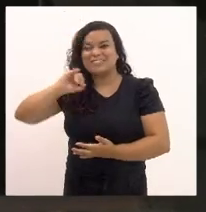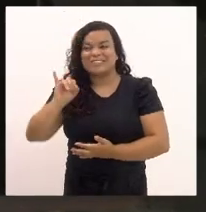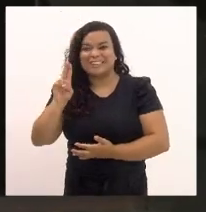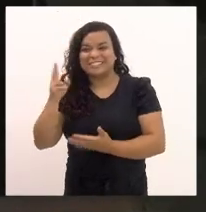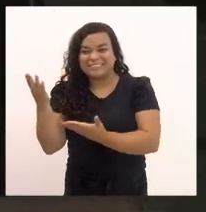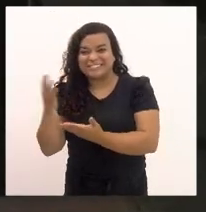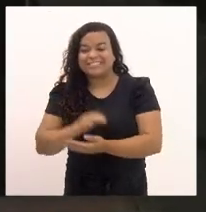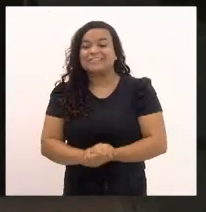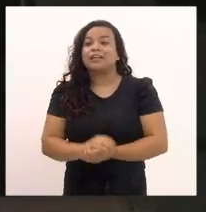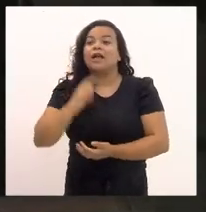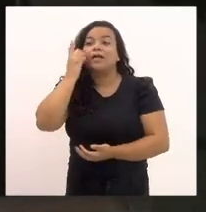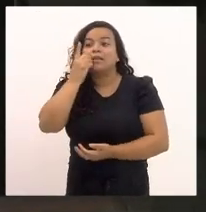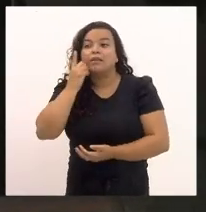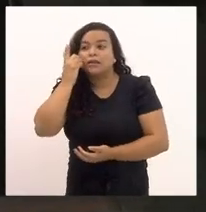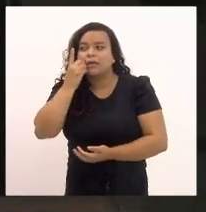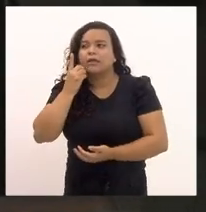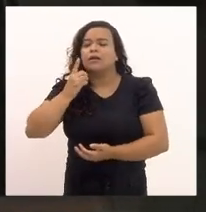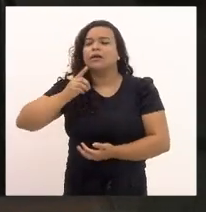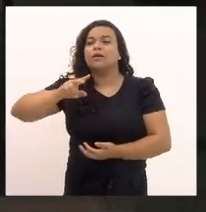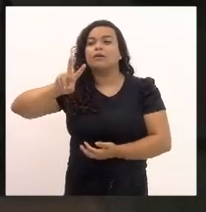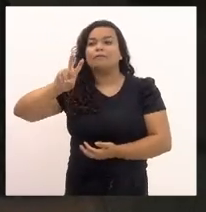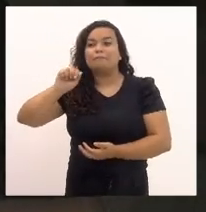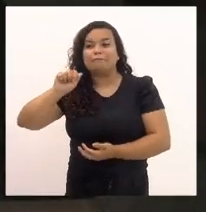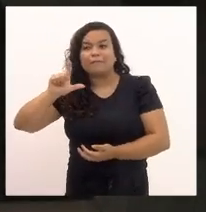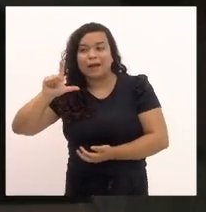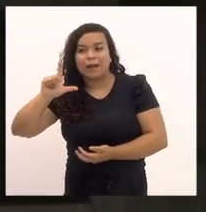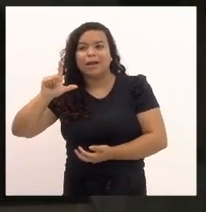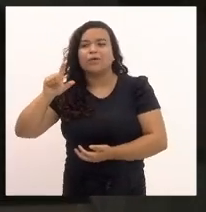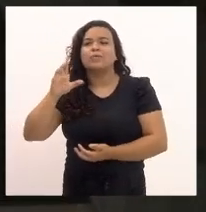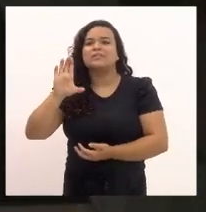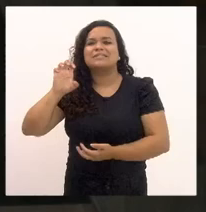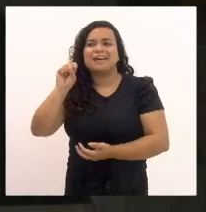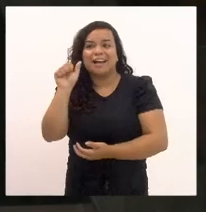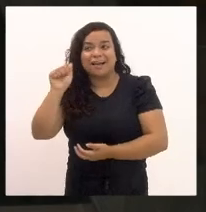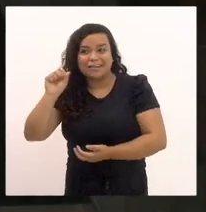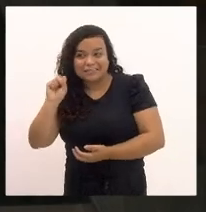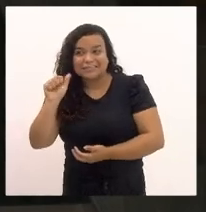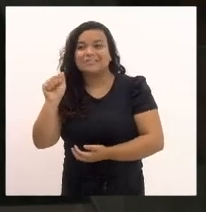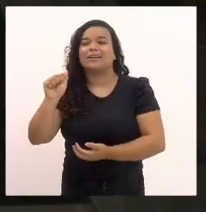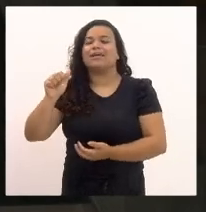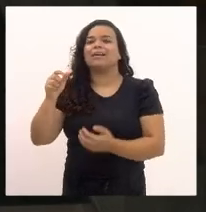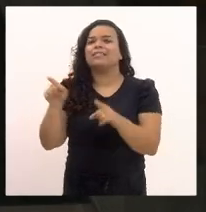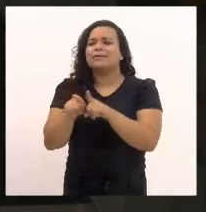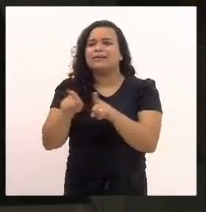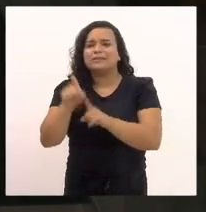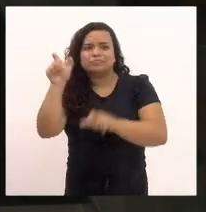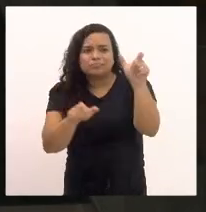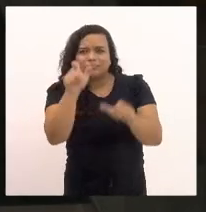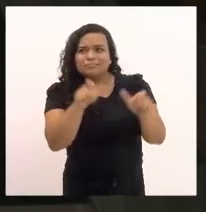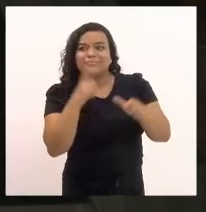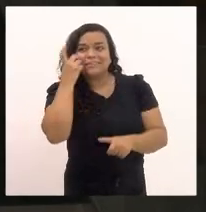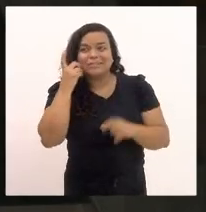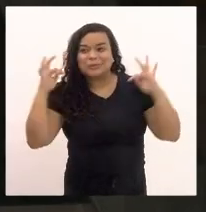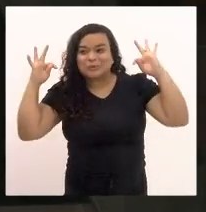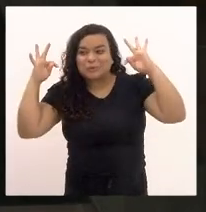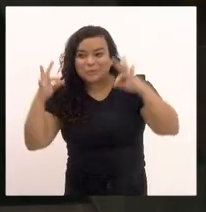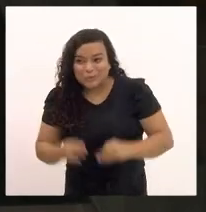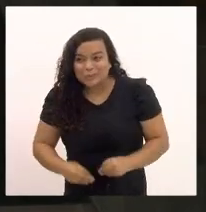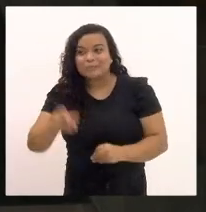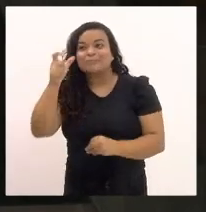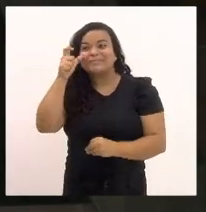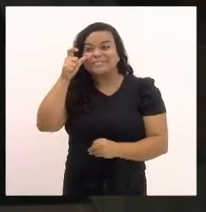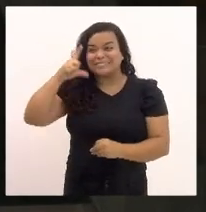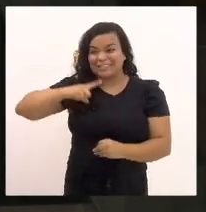Sra. Deputado Valda Serraza, Sras. e Srs. Deputados que nos